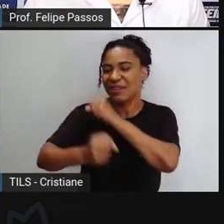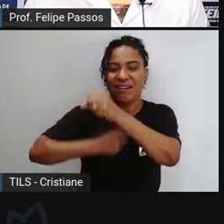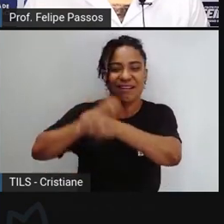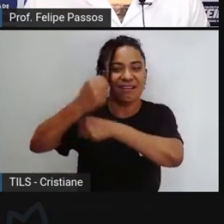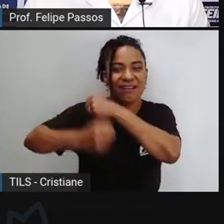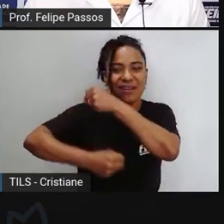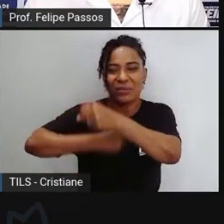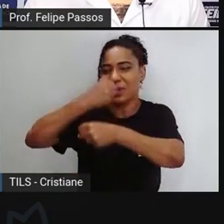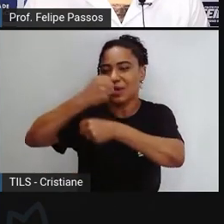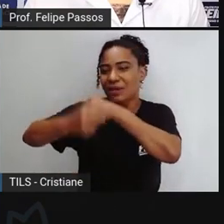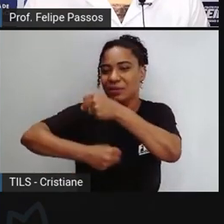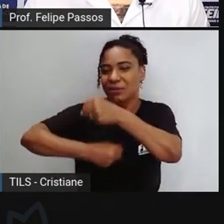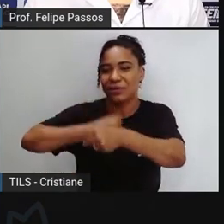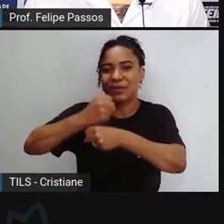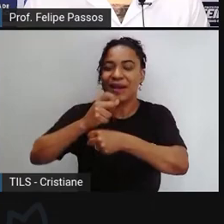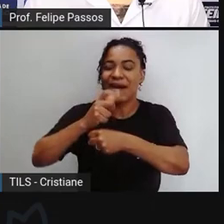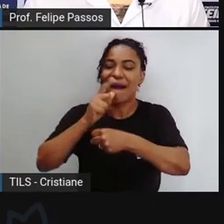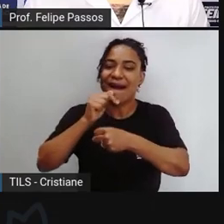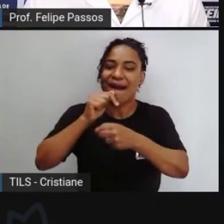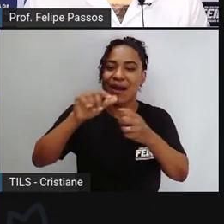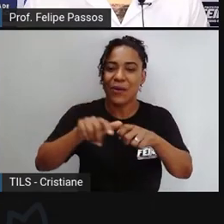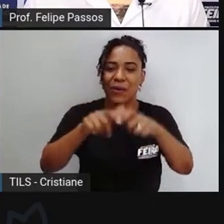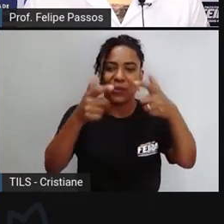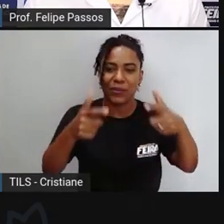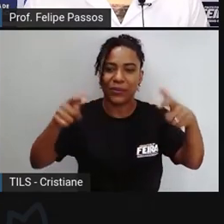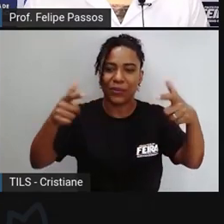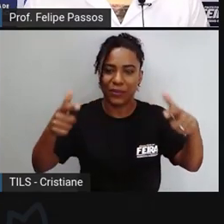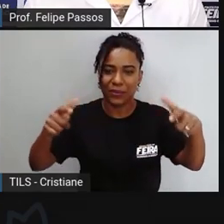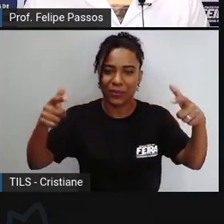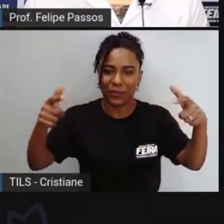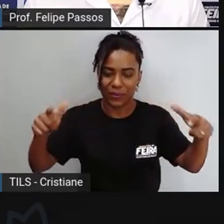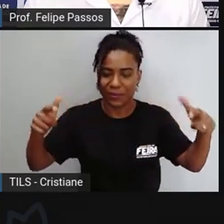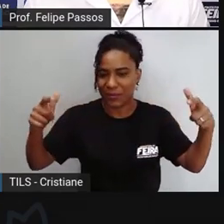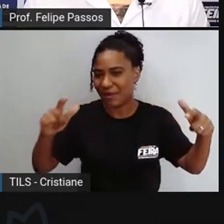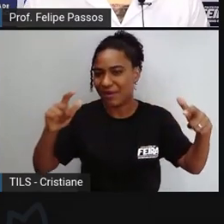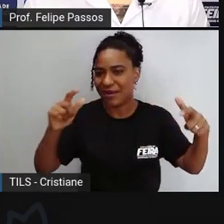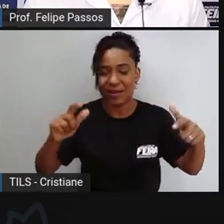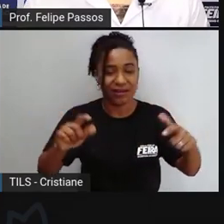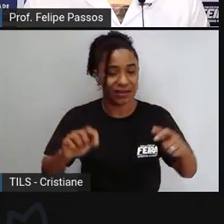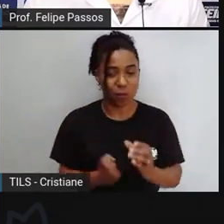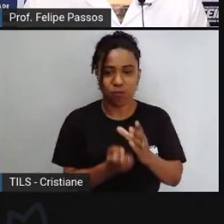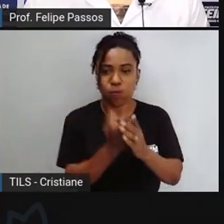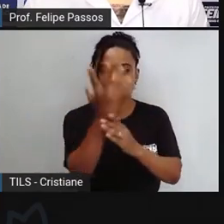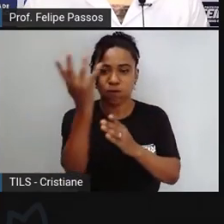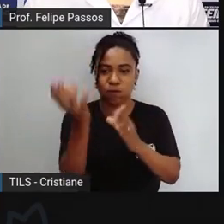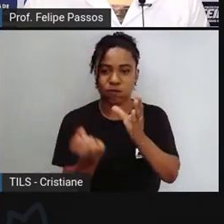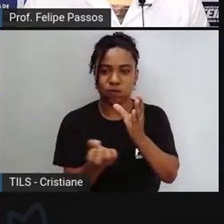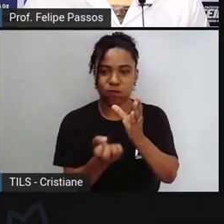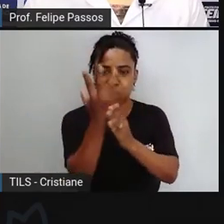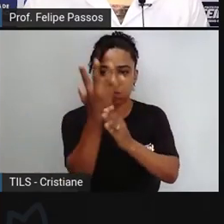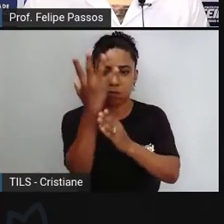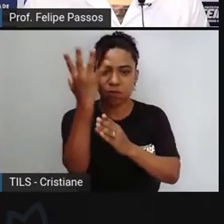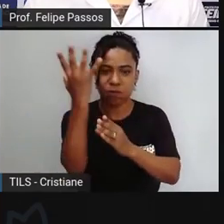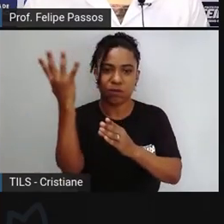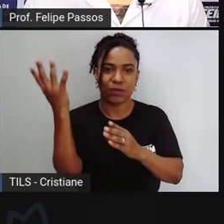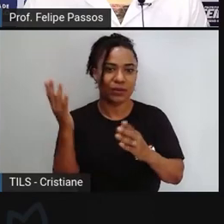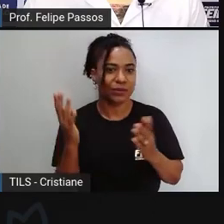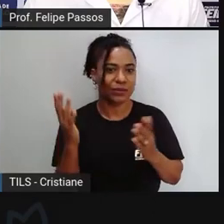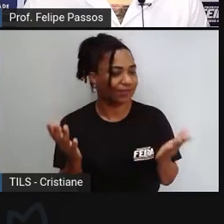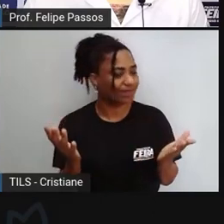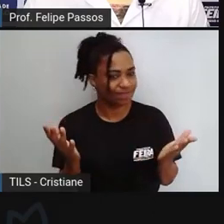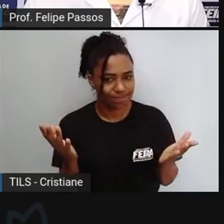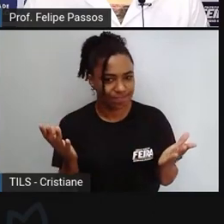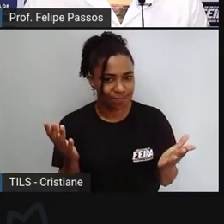é que vai entrar em erupção. Aí a pessoa dizia poxa,